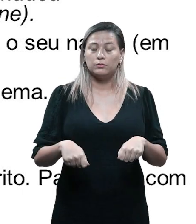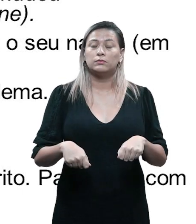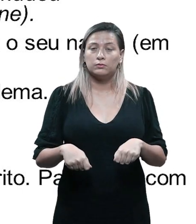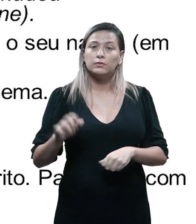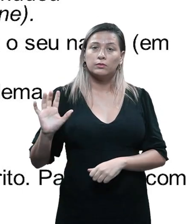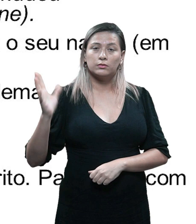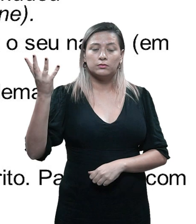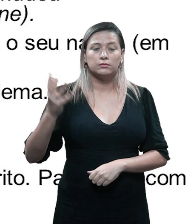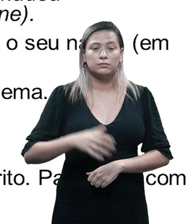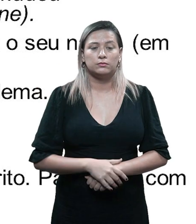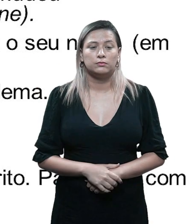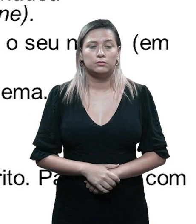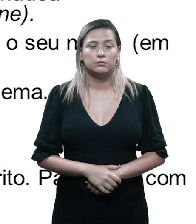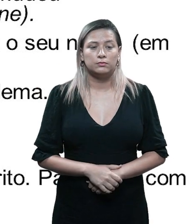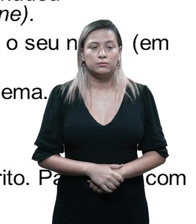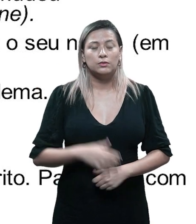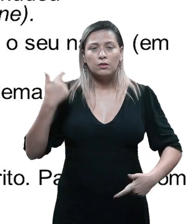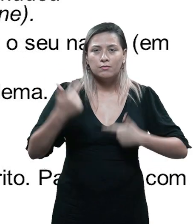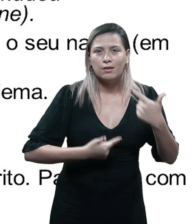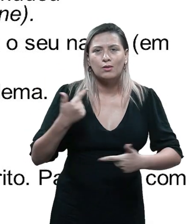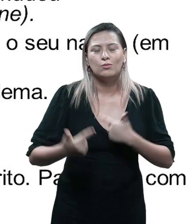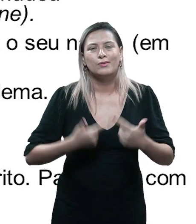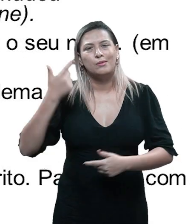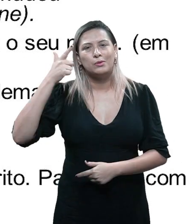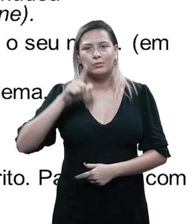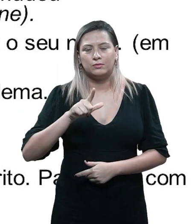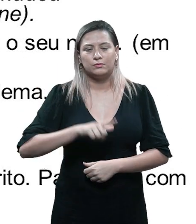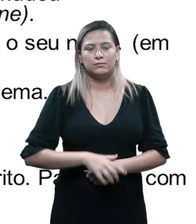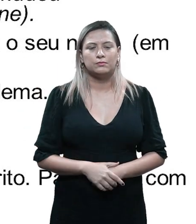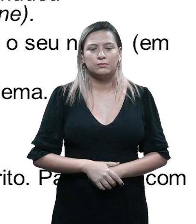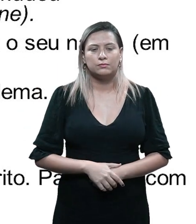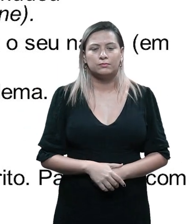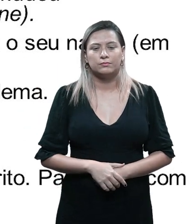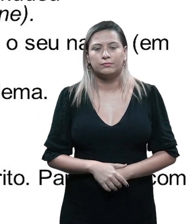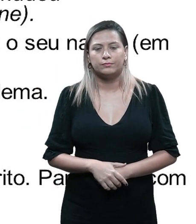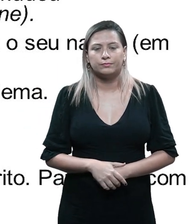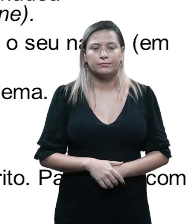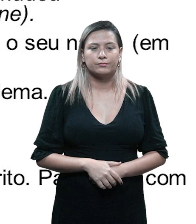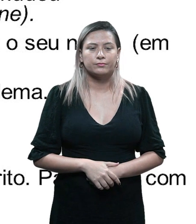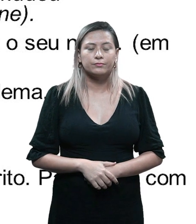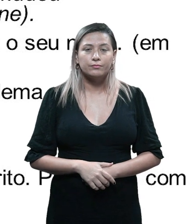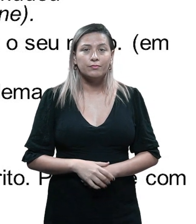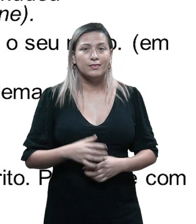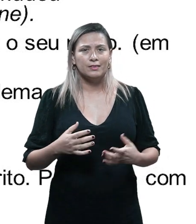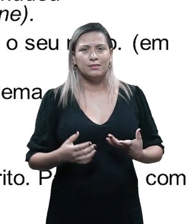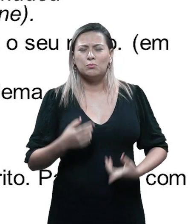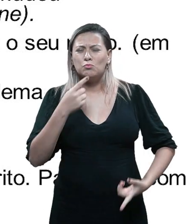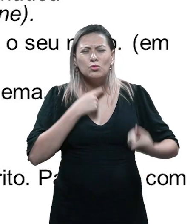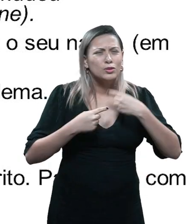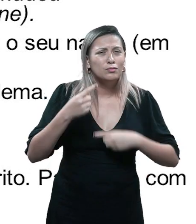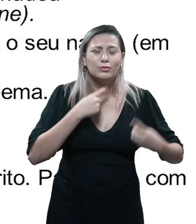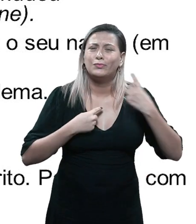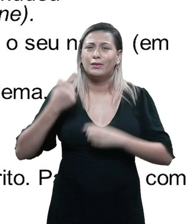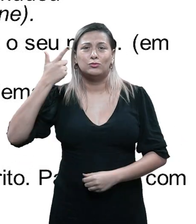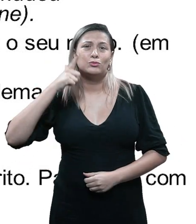que ele alcance, então ele vai lutar para conseguir isso, ele quer muito conseguir isso,